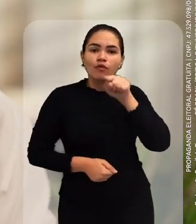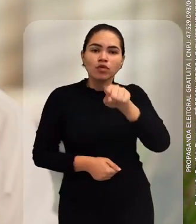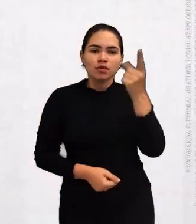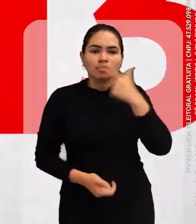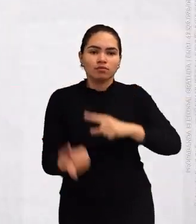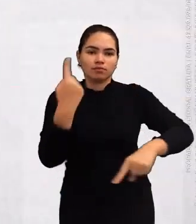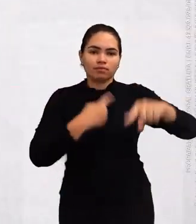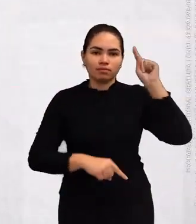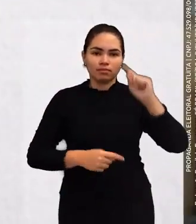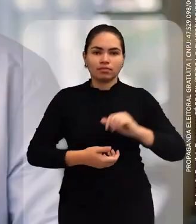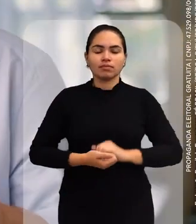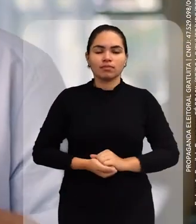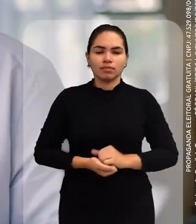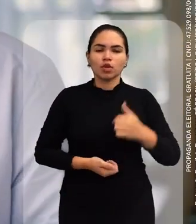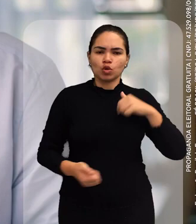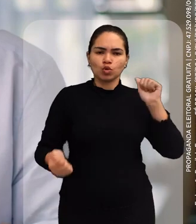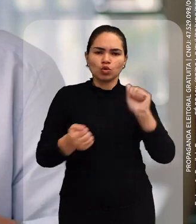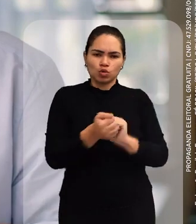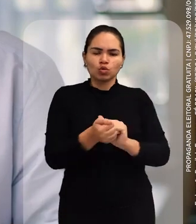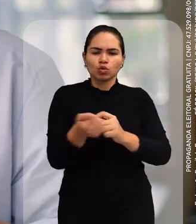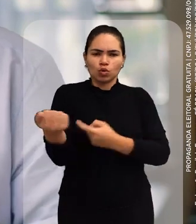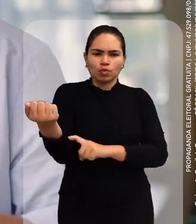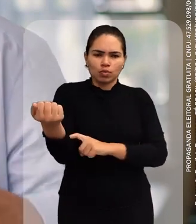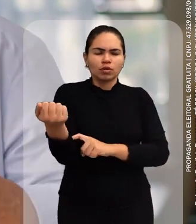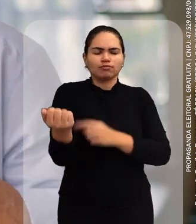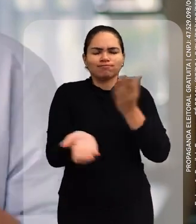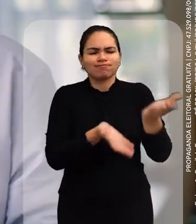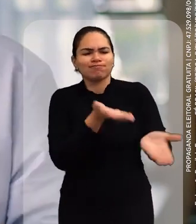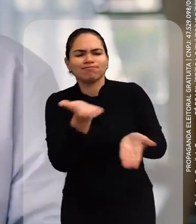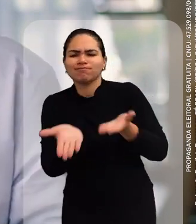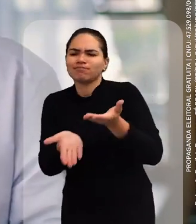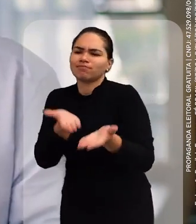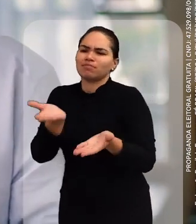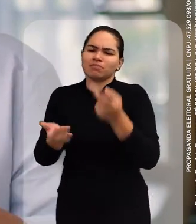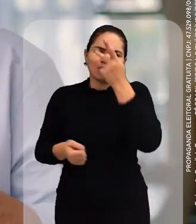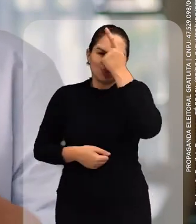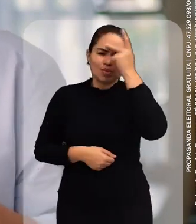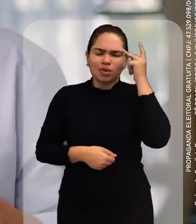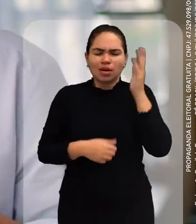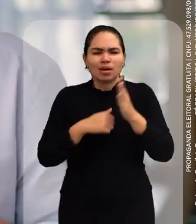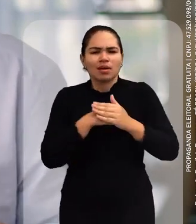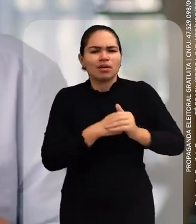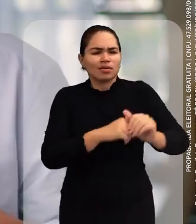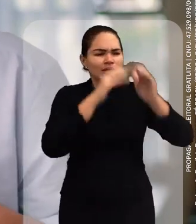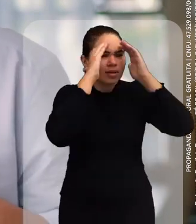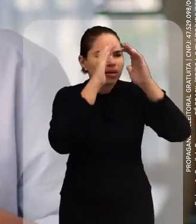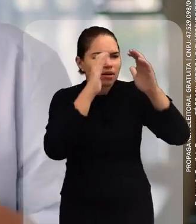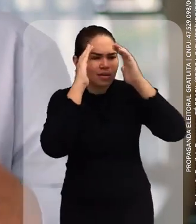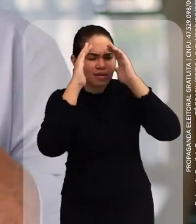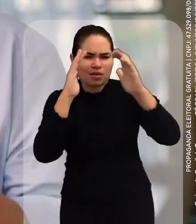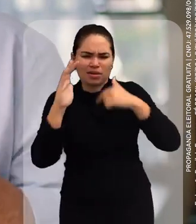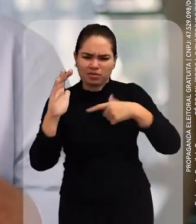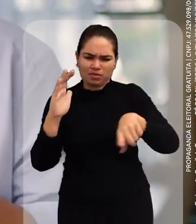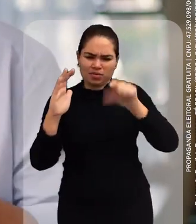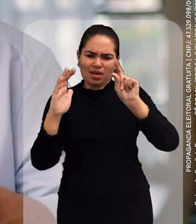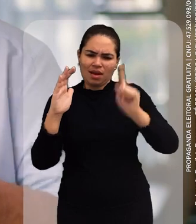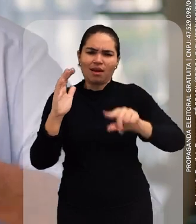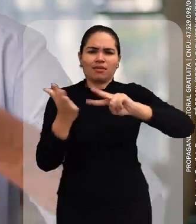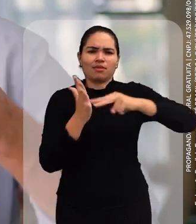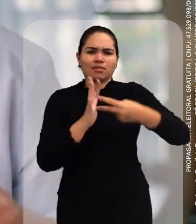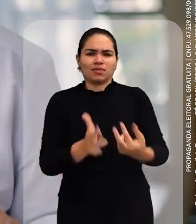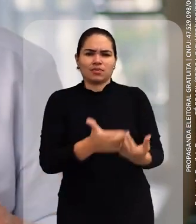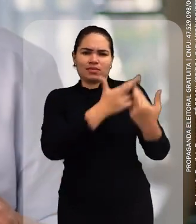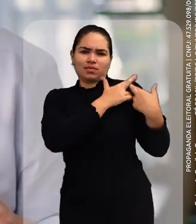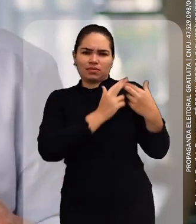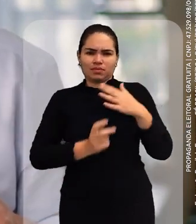ganha é você. Eu e o Elmano vamos cuidar do povo com muito carinho. Porque cuidar das pessoas é mais do que uma escolha,